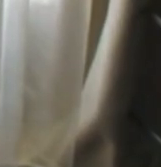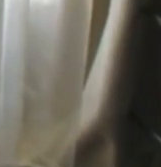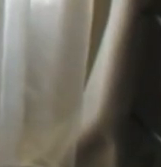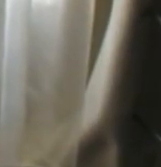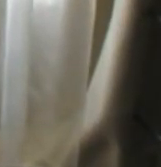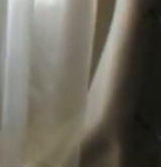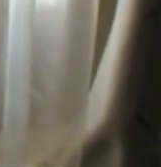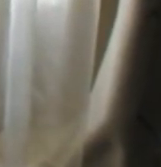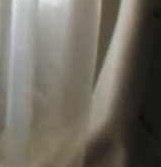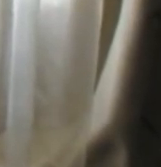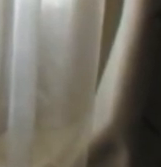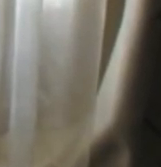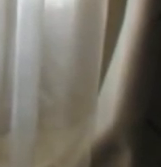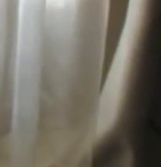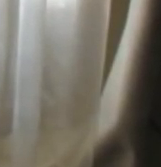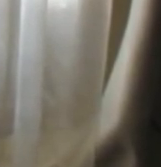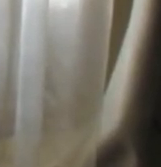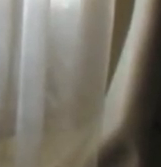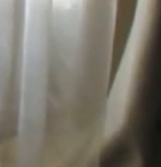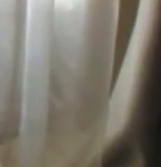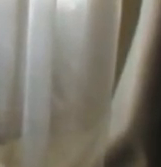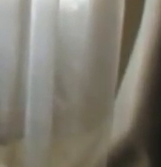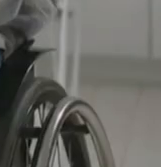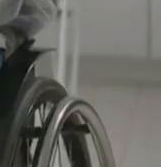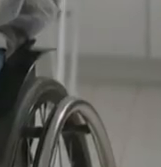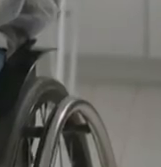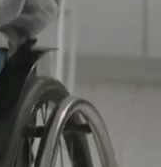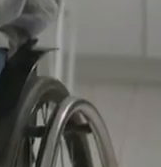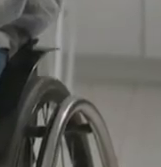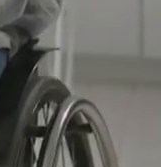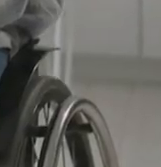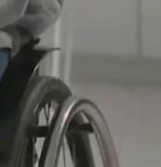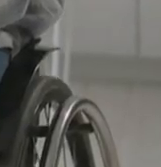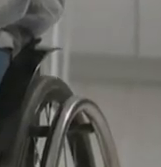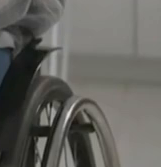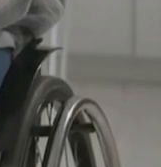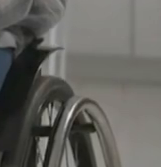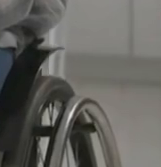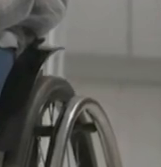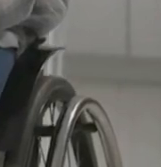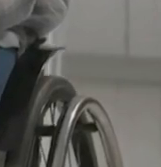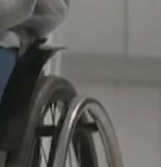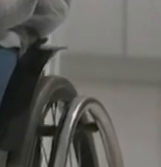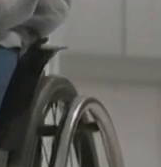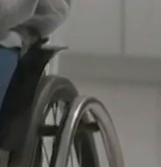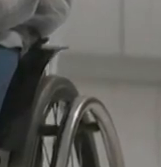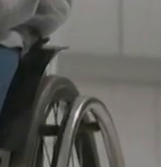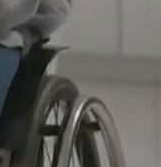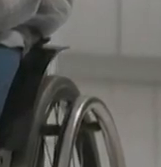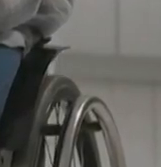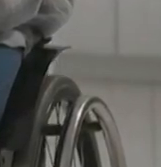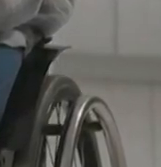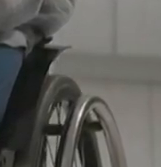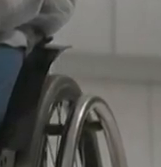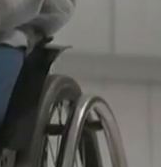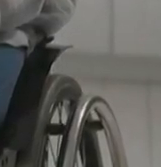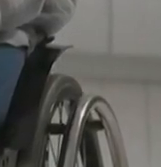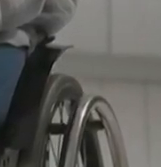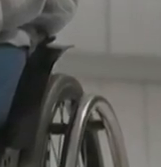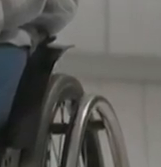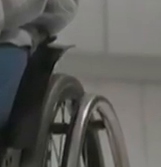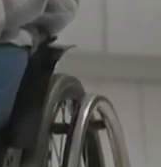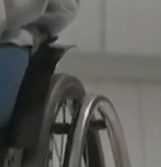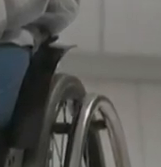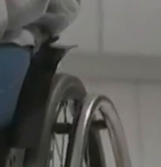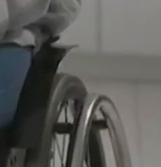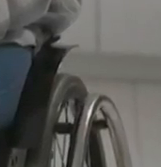trata da campanha idosos de filhos vivos uma ação de conscientização e orientação sobre o cuidado com os idosos e